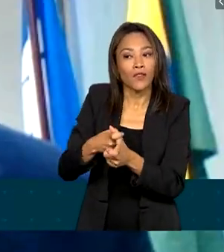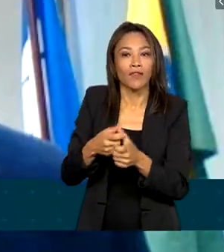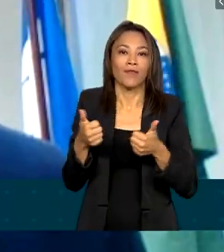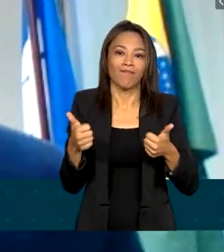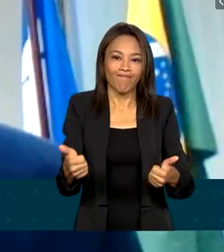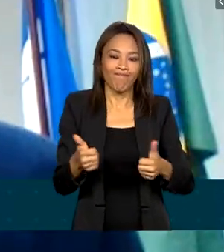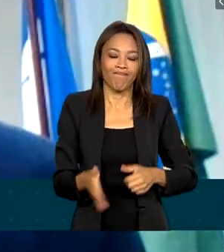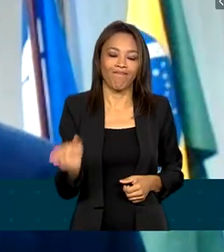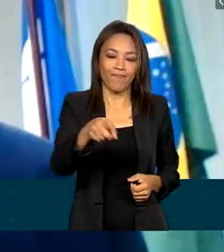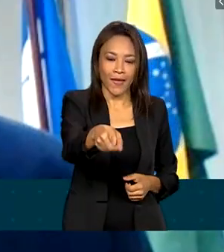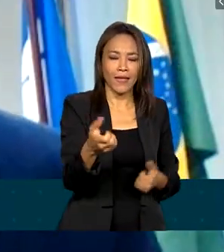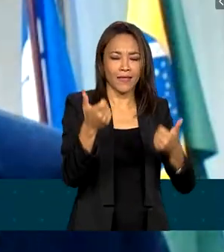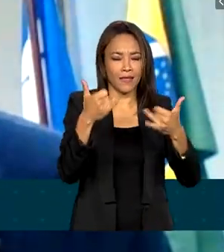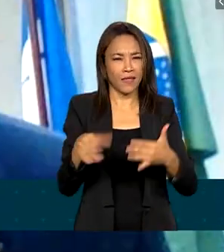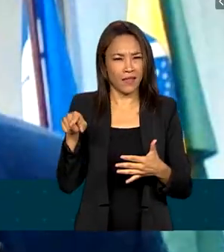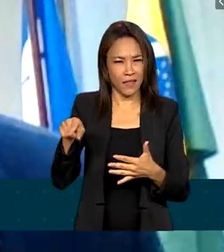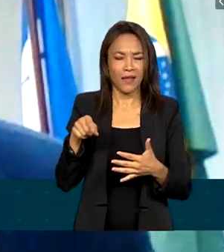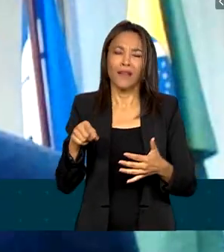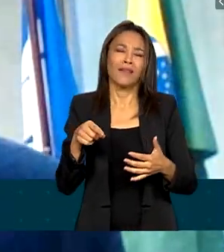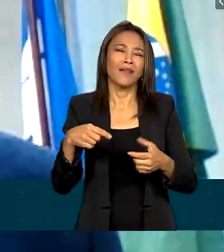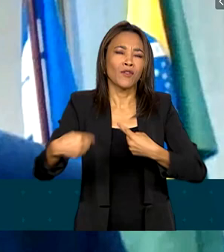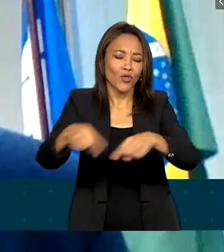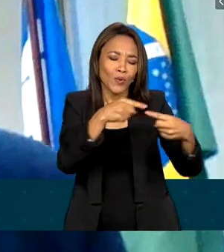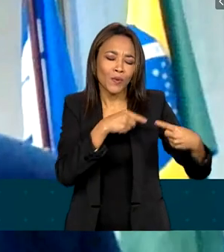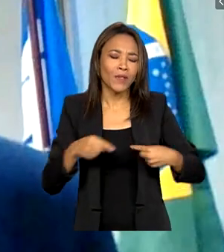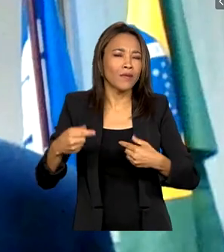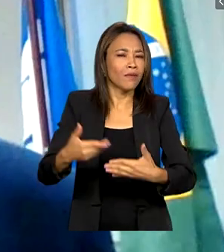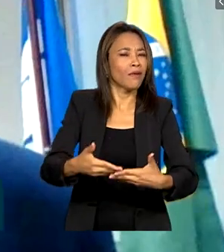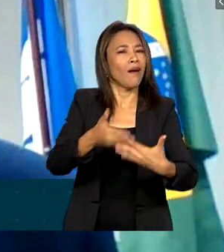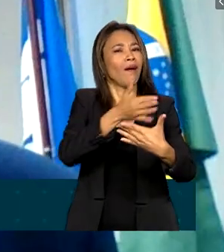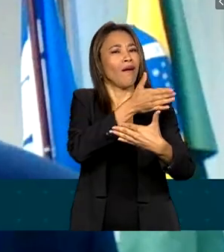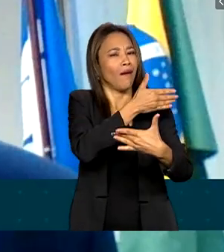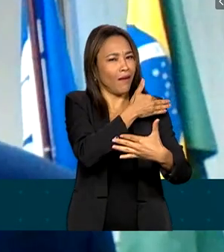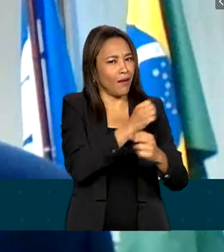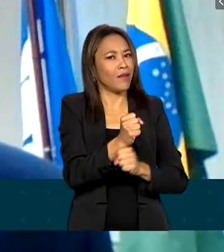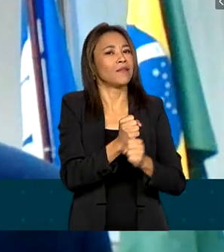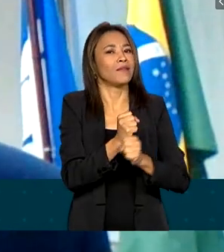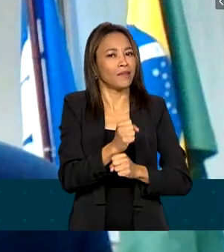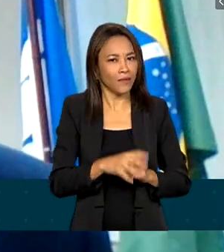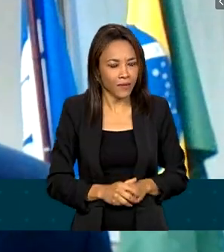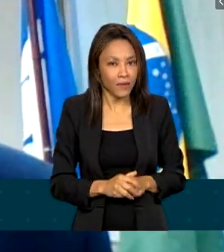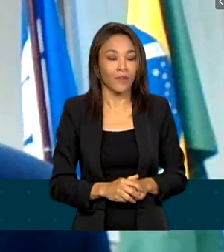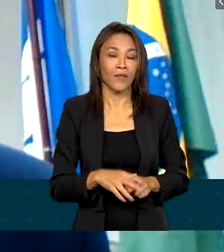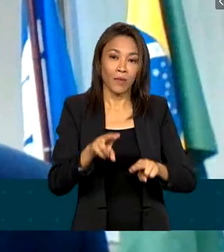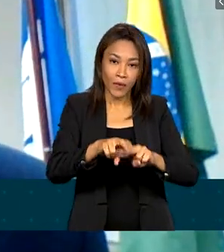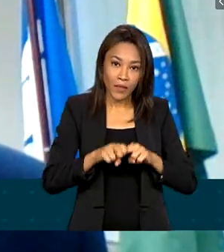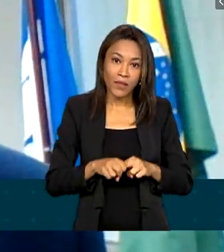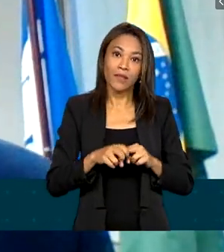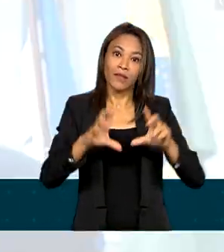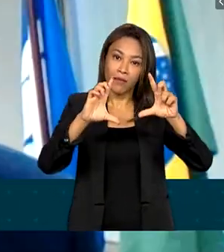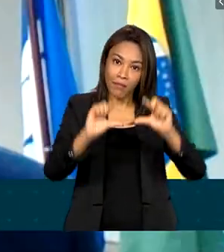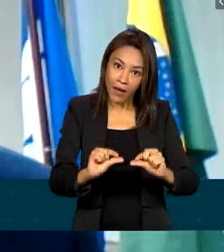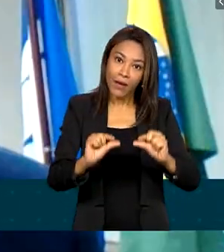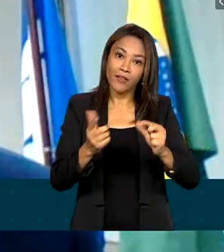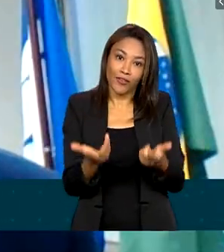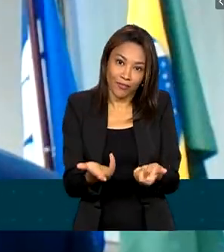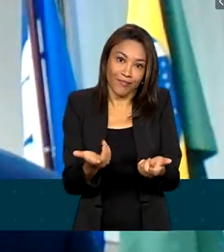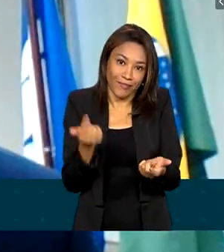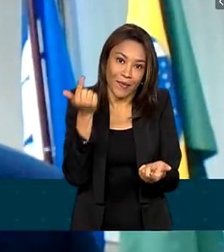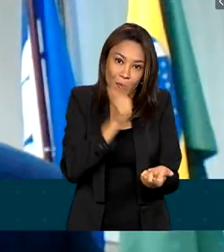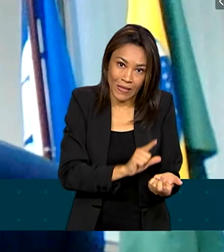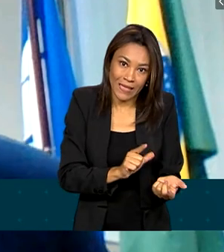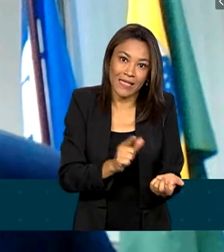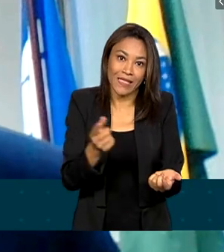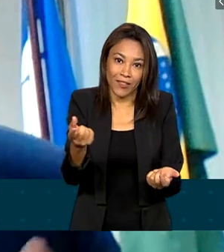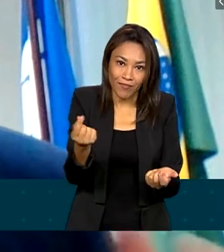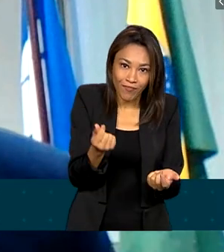Esse crédito está sendo discutido há muitos anos, então, nesse caso, a gente considera de baixa recuperabilidade e, ao mesmo tempo,